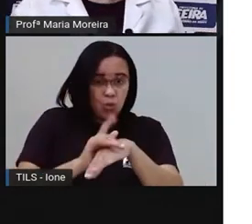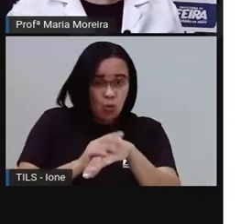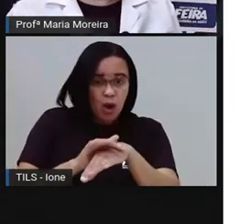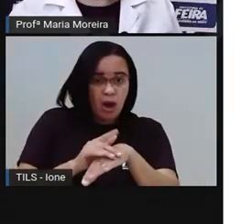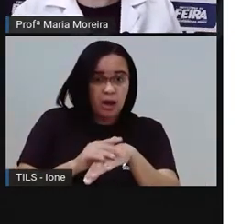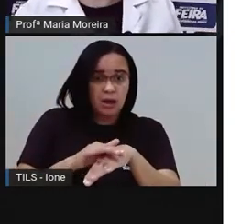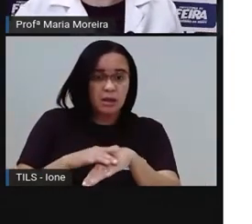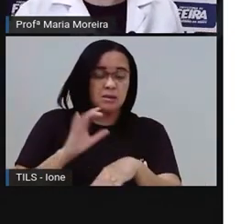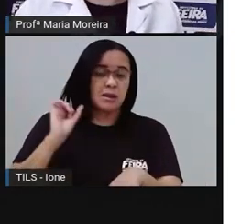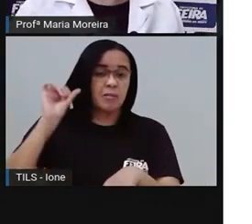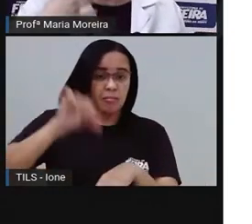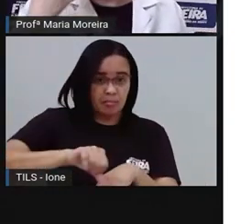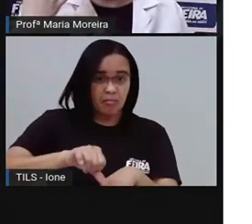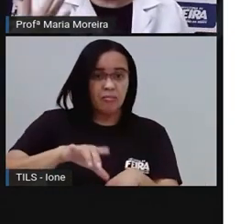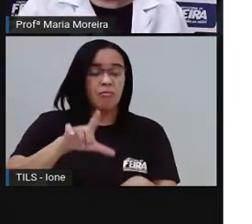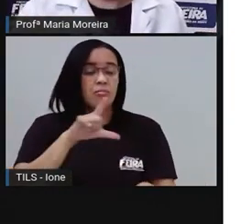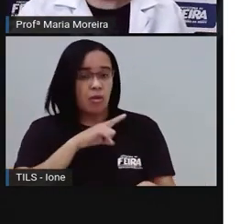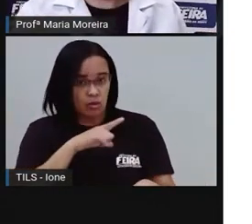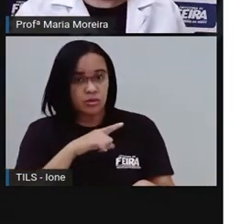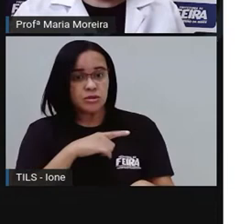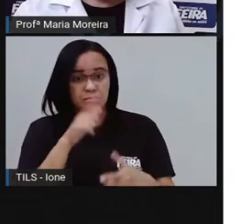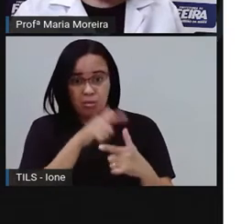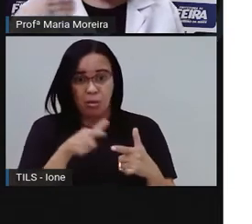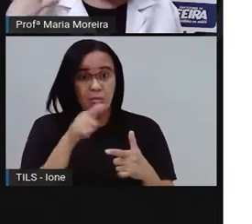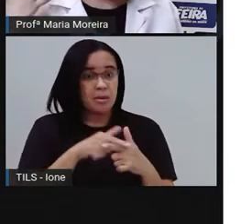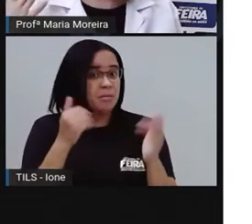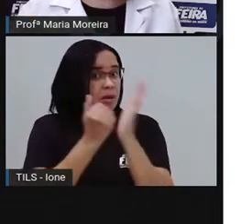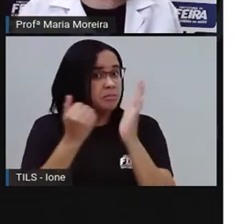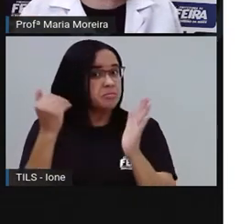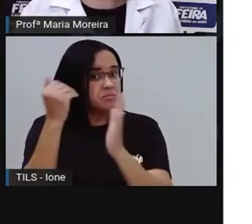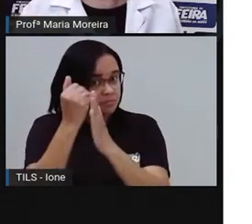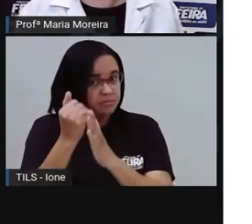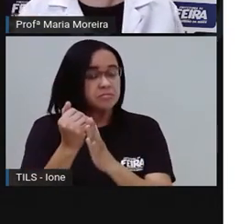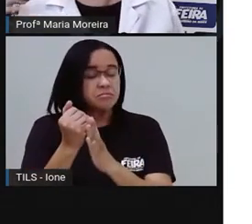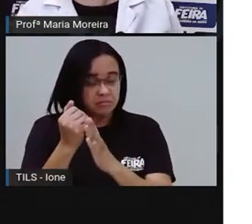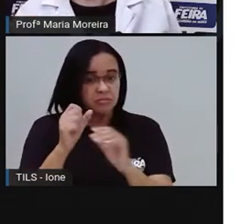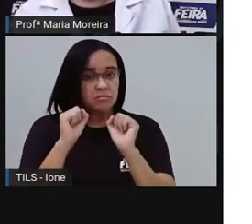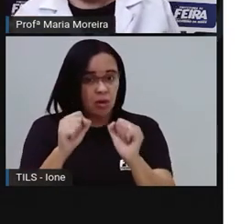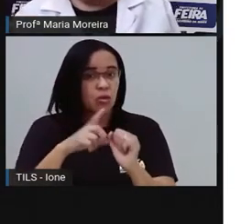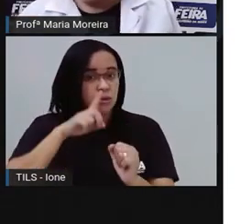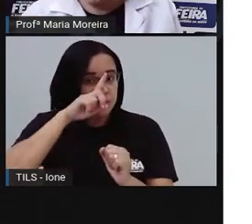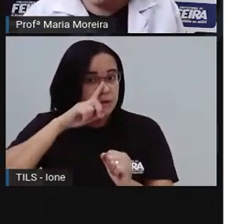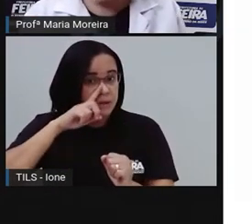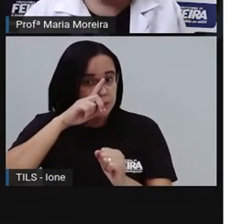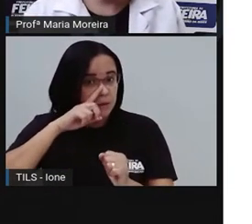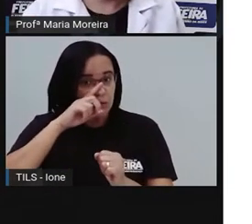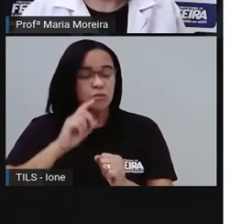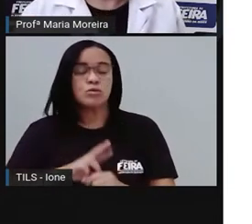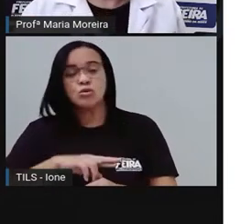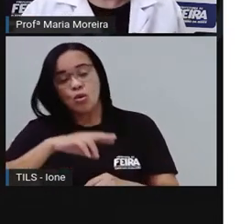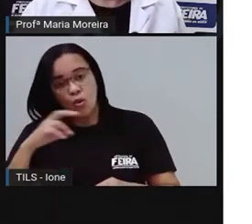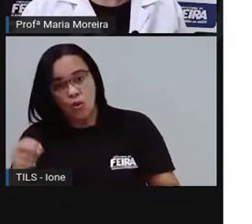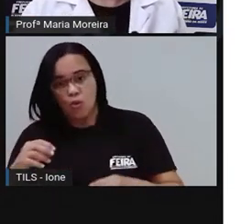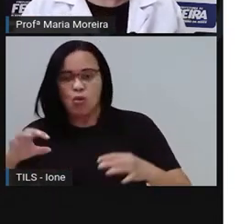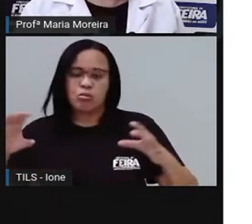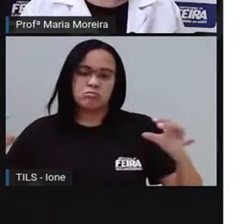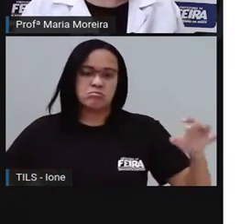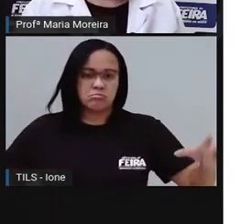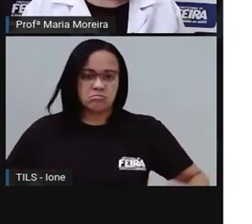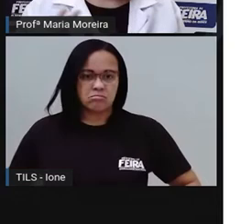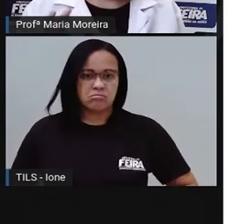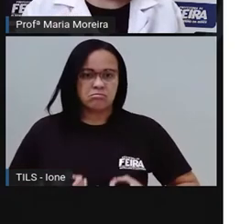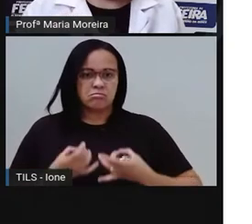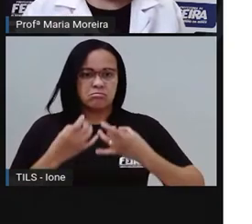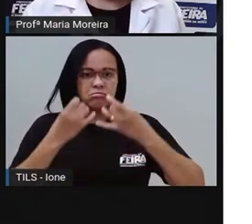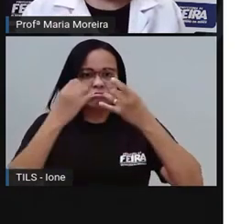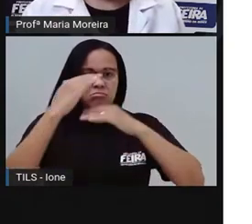a outra, né? Pode ter aí algum problema mais grave, a outra pode desenvolver um câncer. Bom, outros